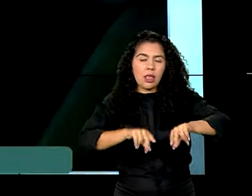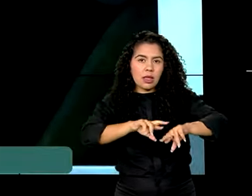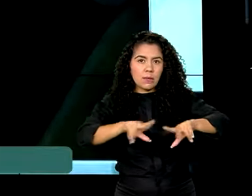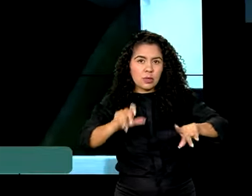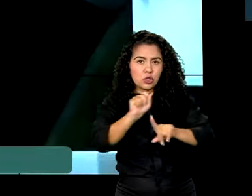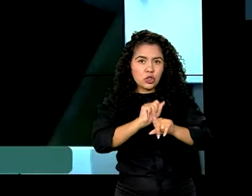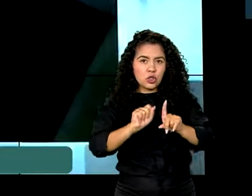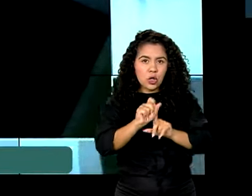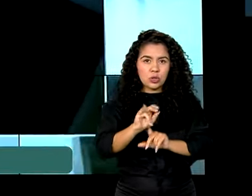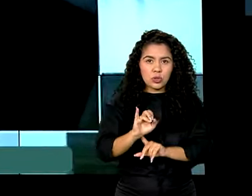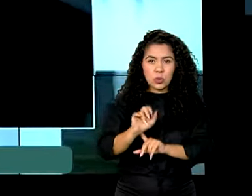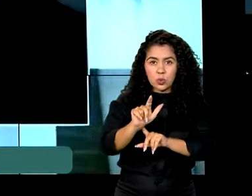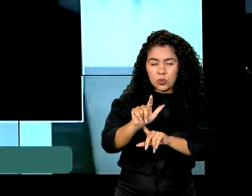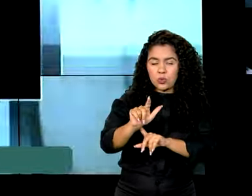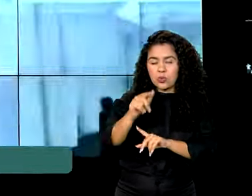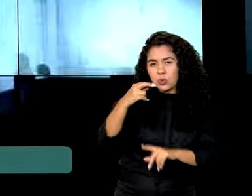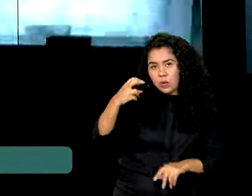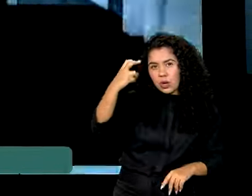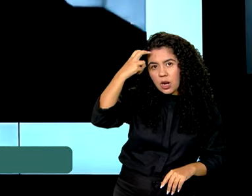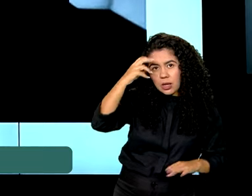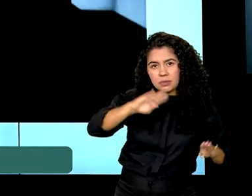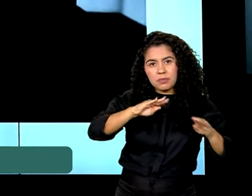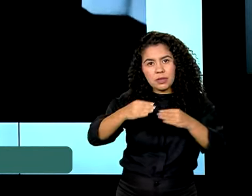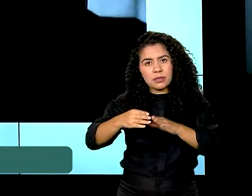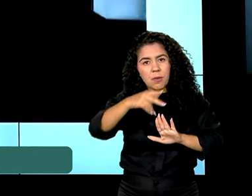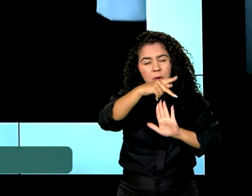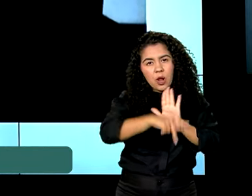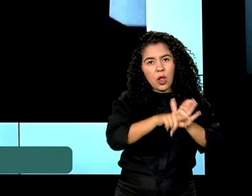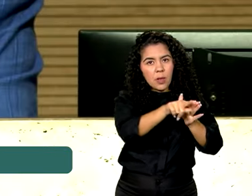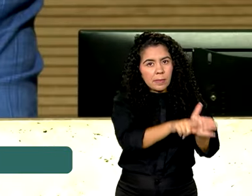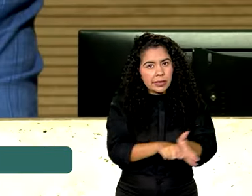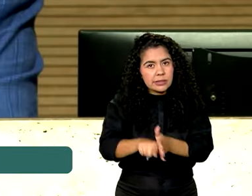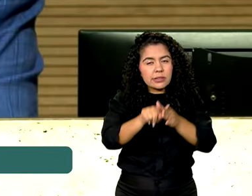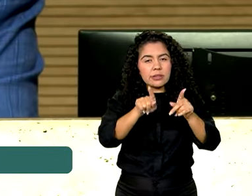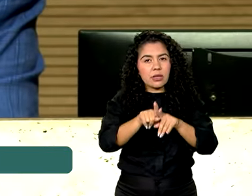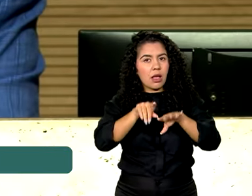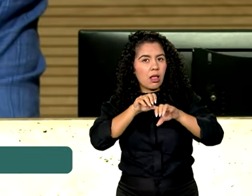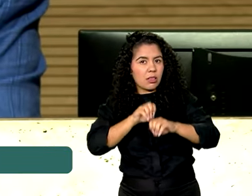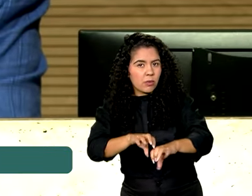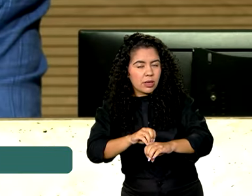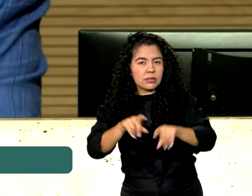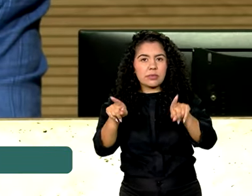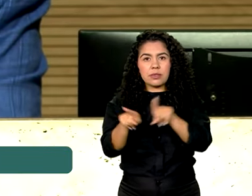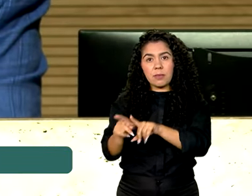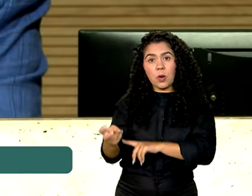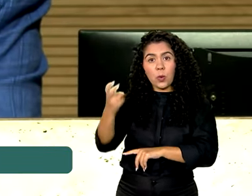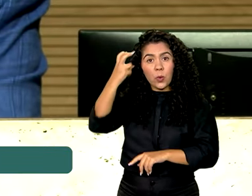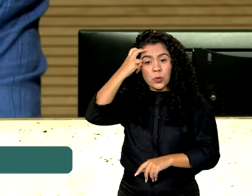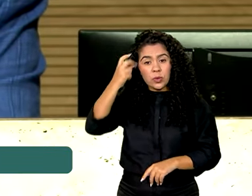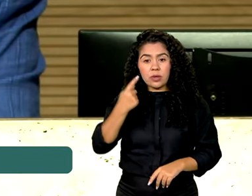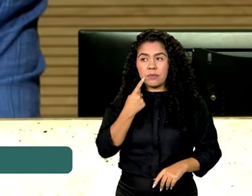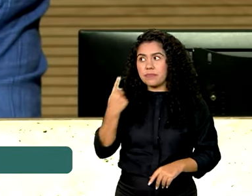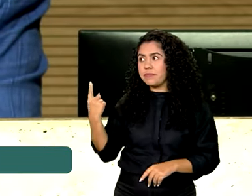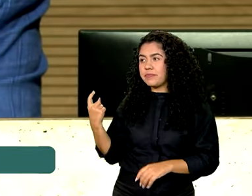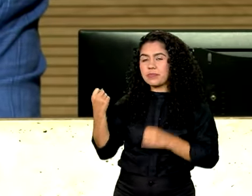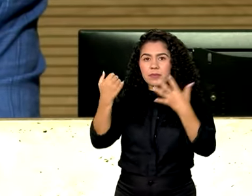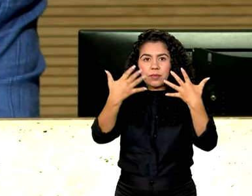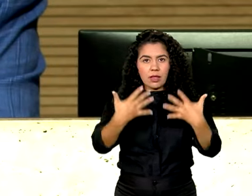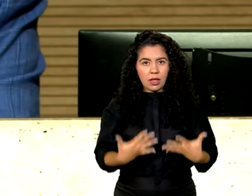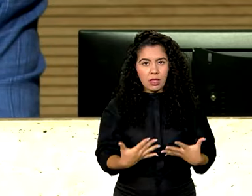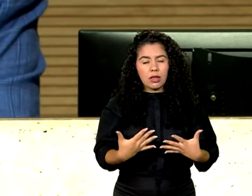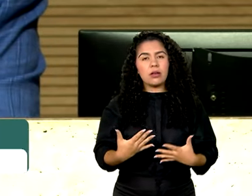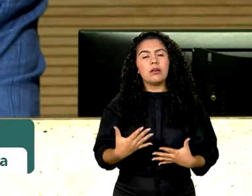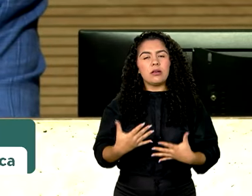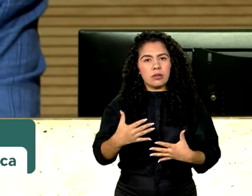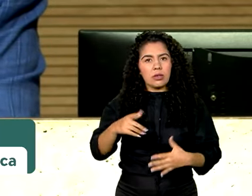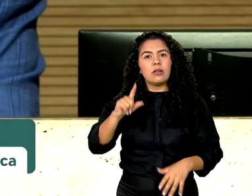dedicado a projetos de pesquisa, educação e cultura. Conscientes do compromisso do governo atual e de ambos